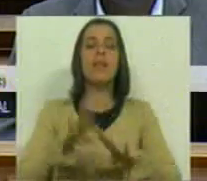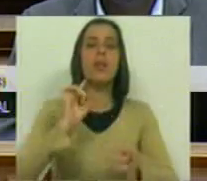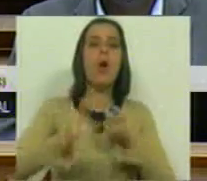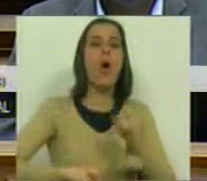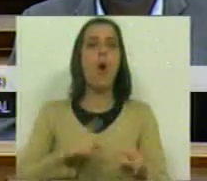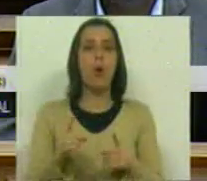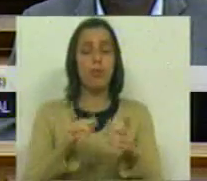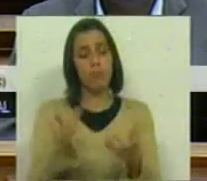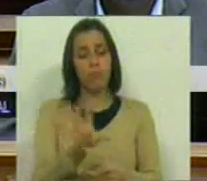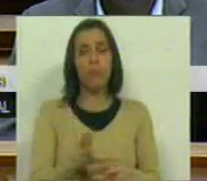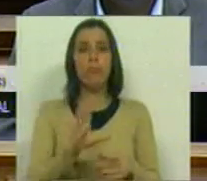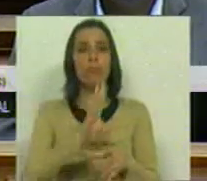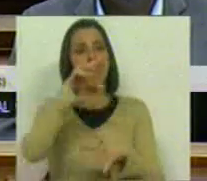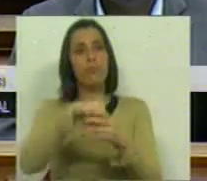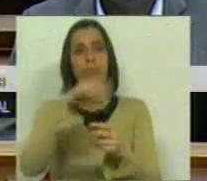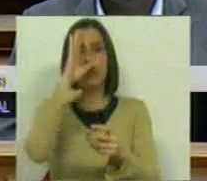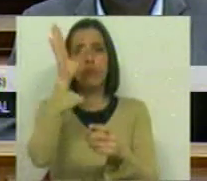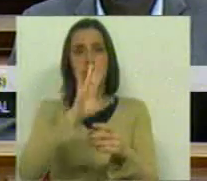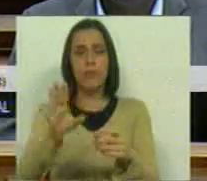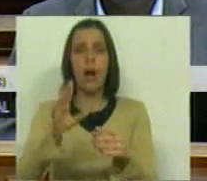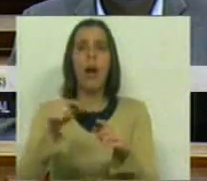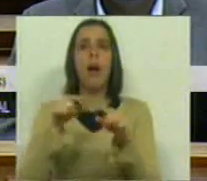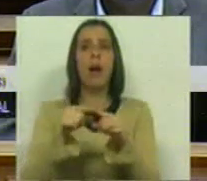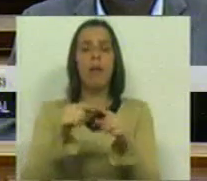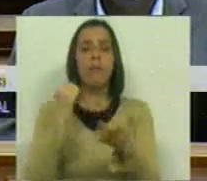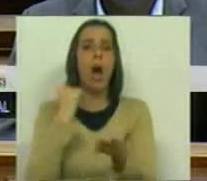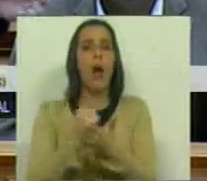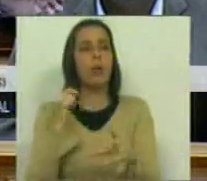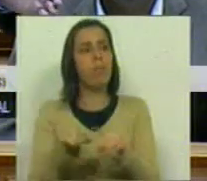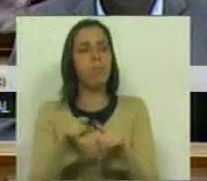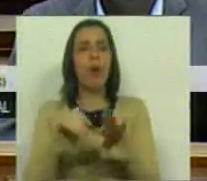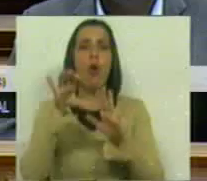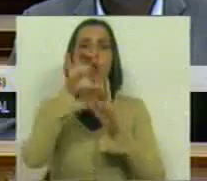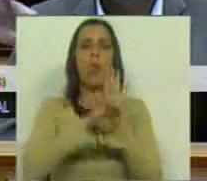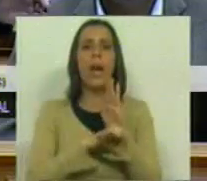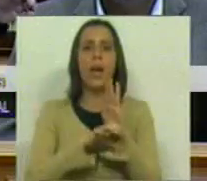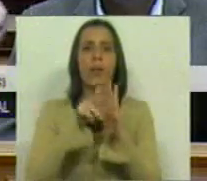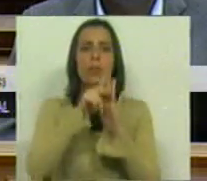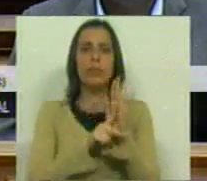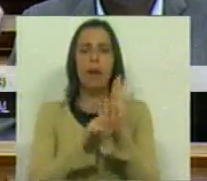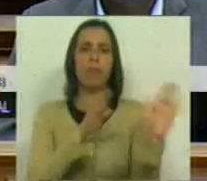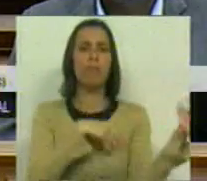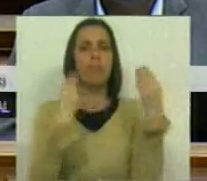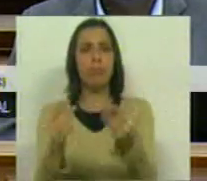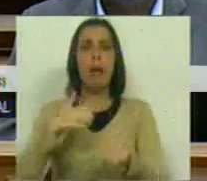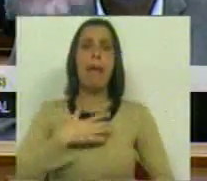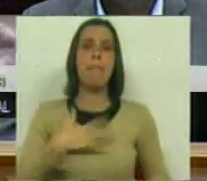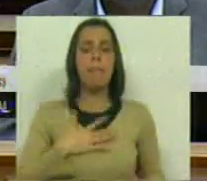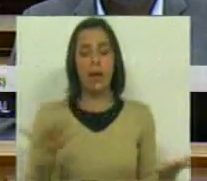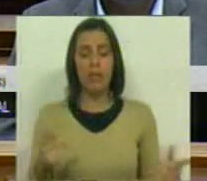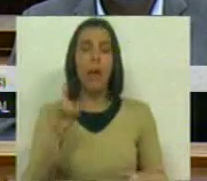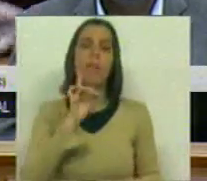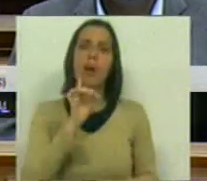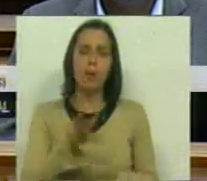fazer é um mecanismo de filtragem e de autenticação dos currículos que são apresentados nas empresas, para além